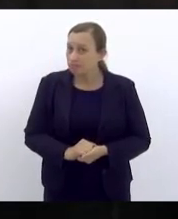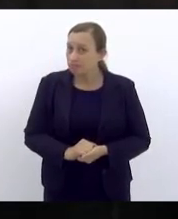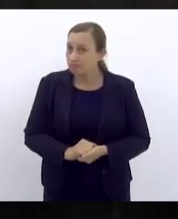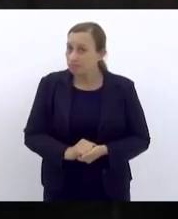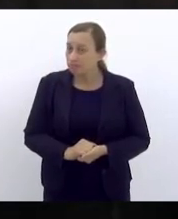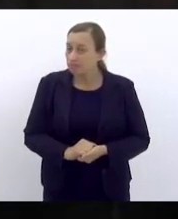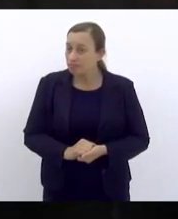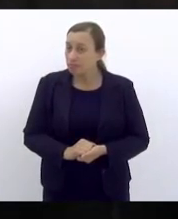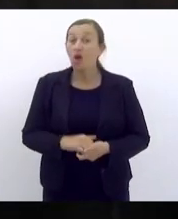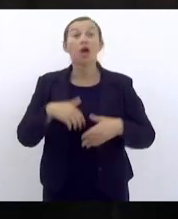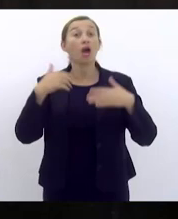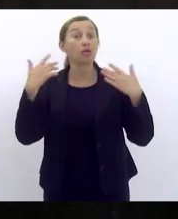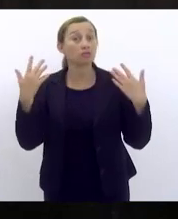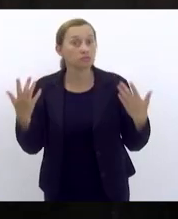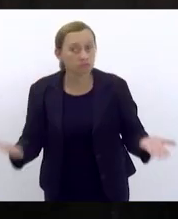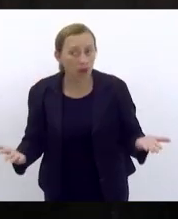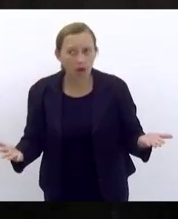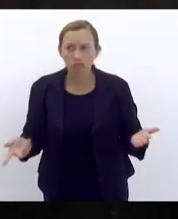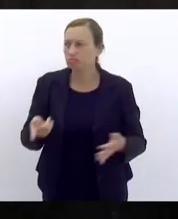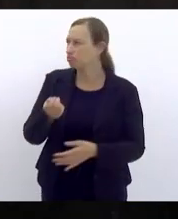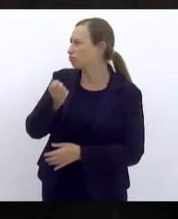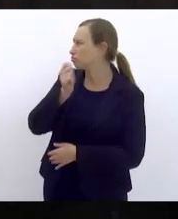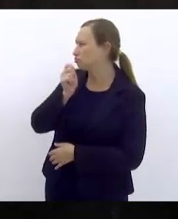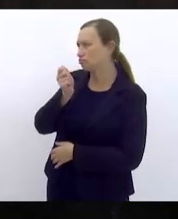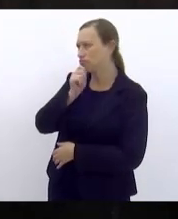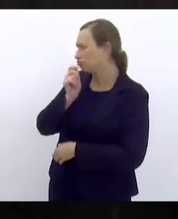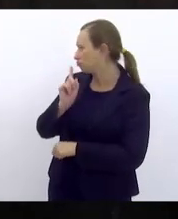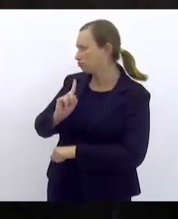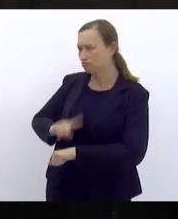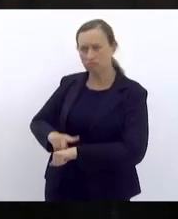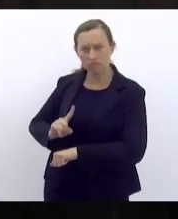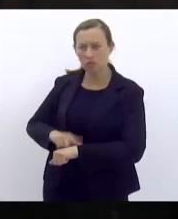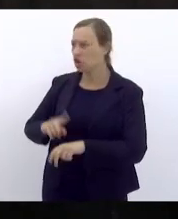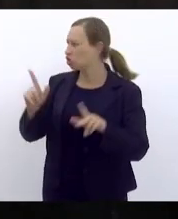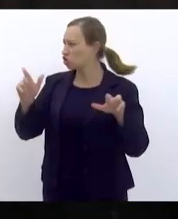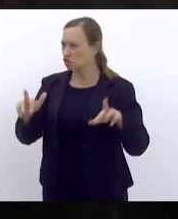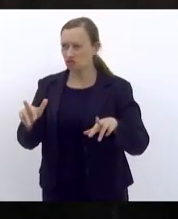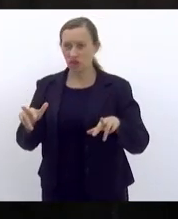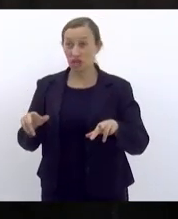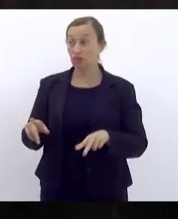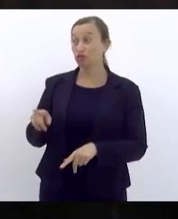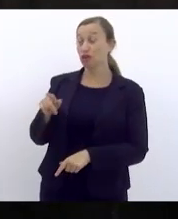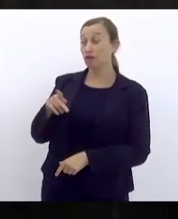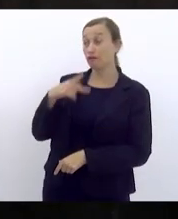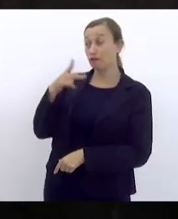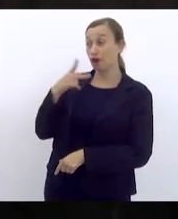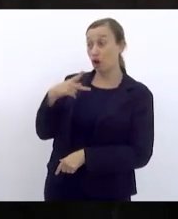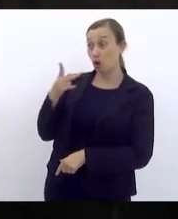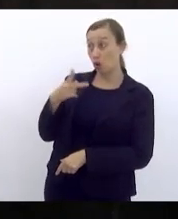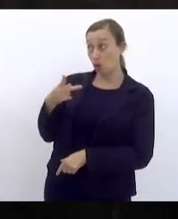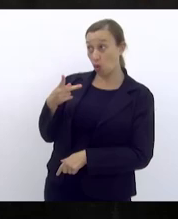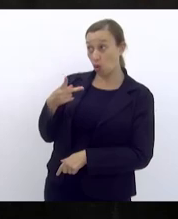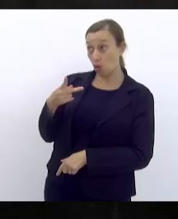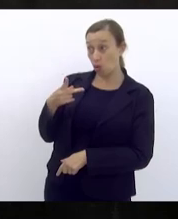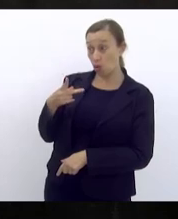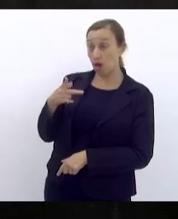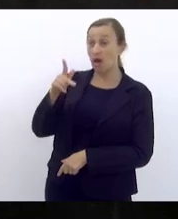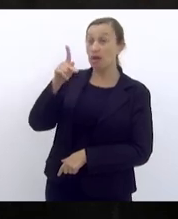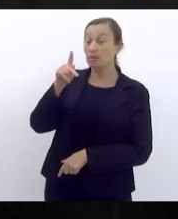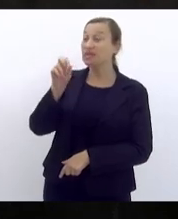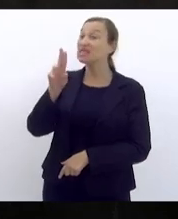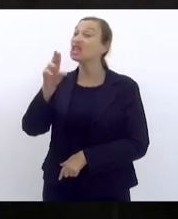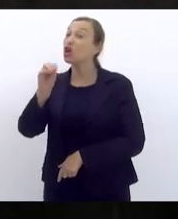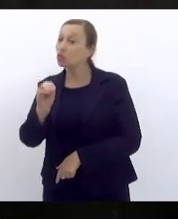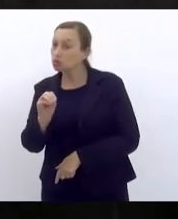então em nenhum momento diferentemente do que disse a pseudo jornalista